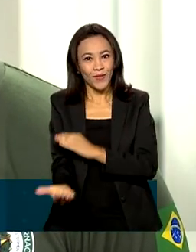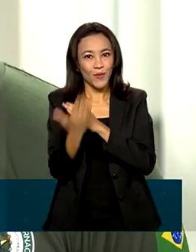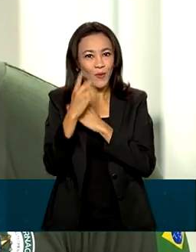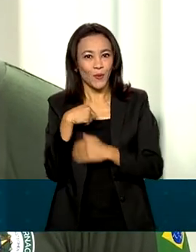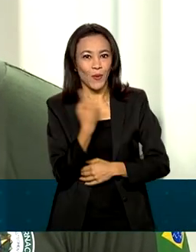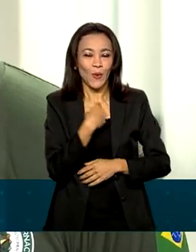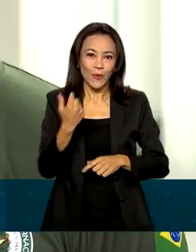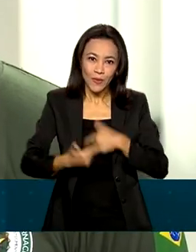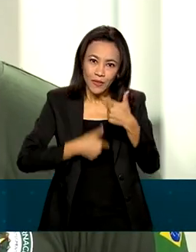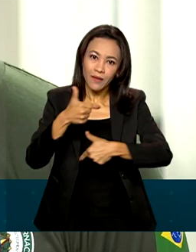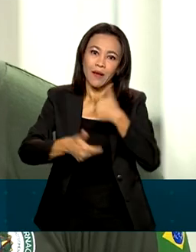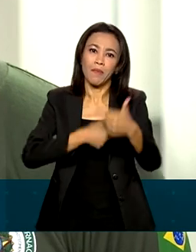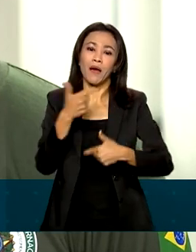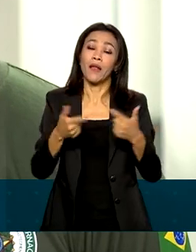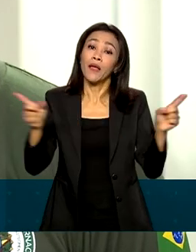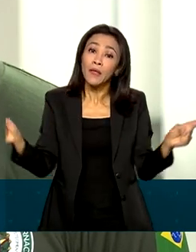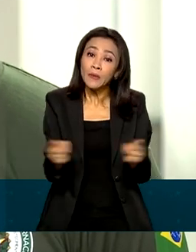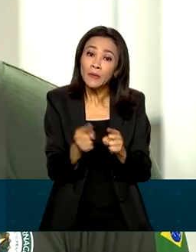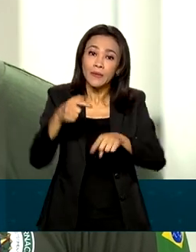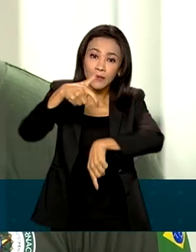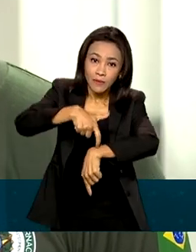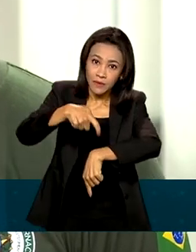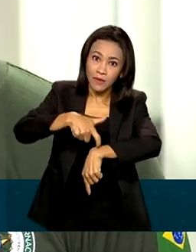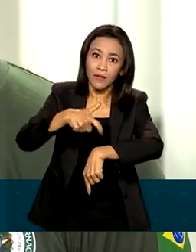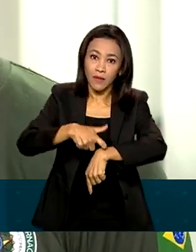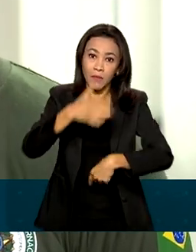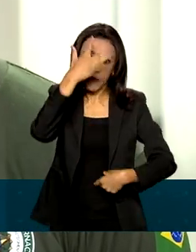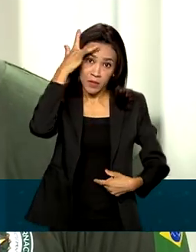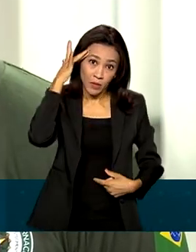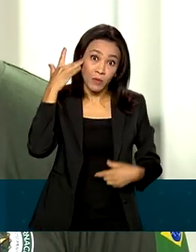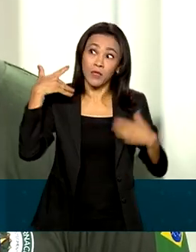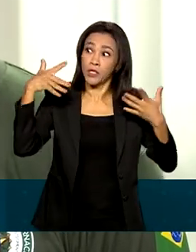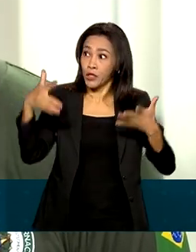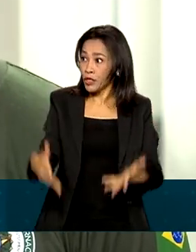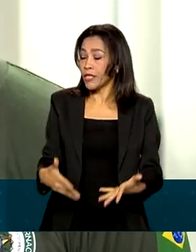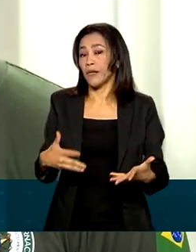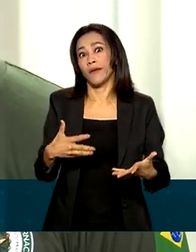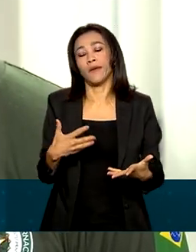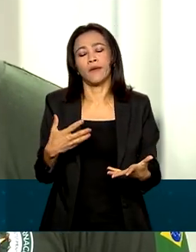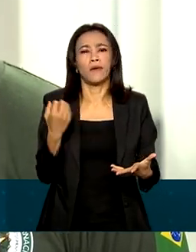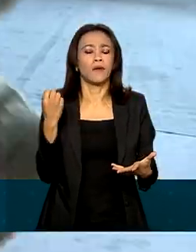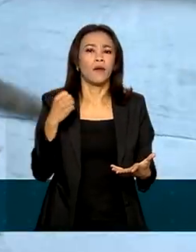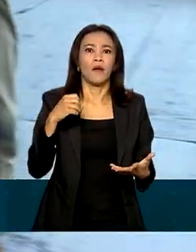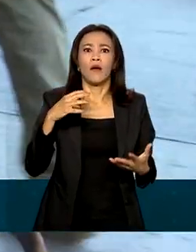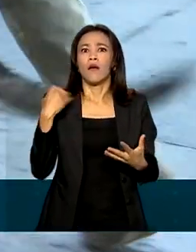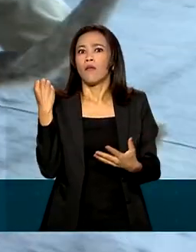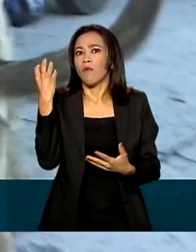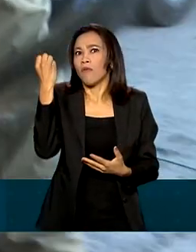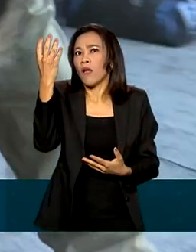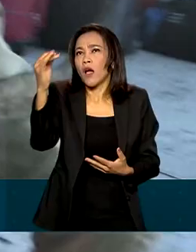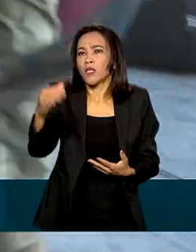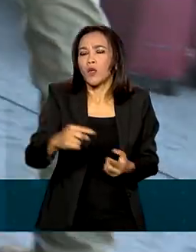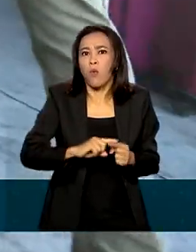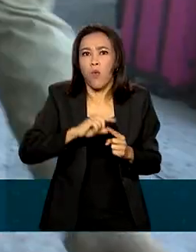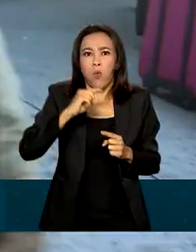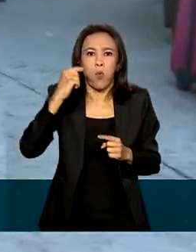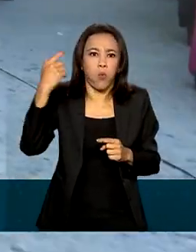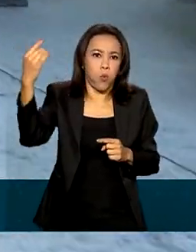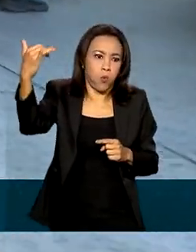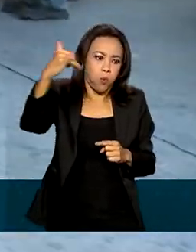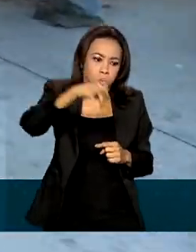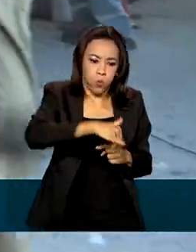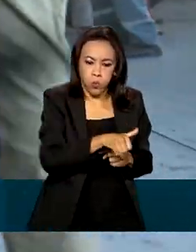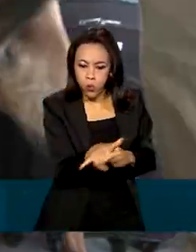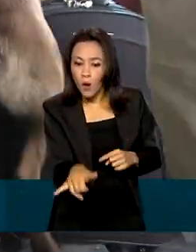diminuindo o impacto de tempo para o passageiro que assim chega de uma viagem internacional longa e aumentando também o índice de